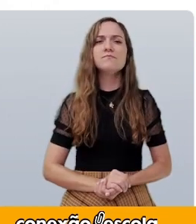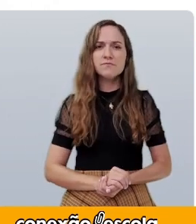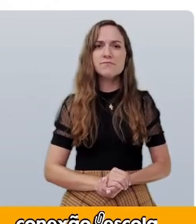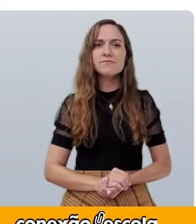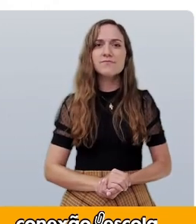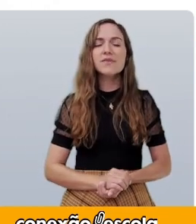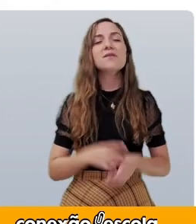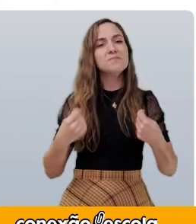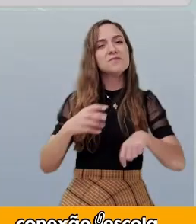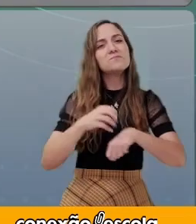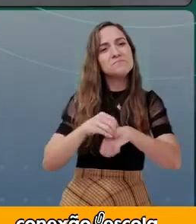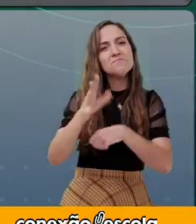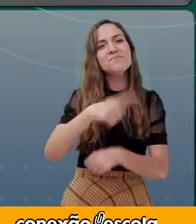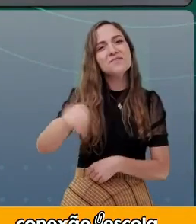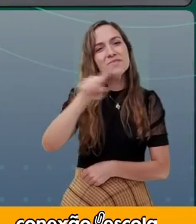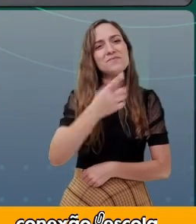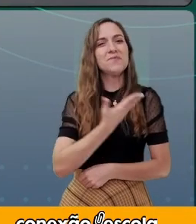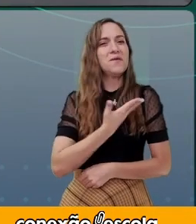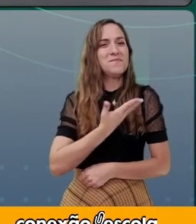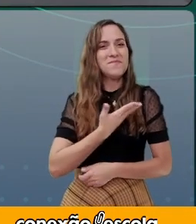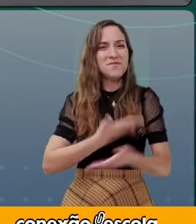Compartilhe com seus colegas.